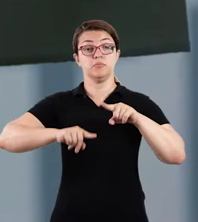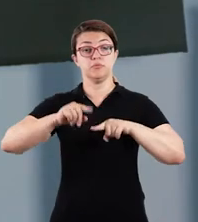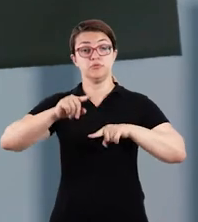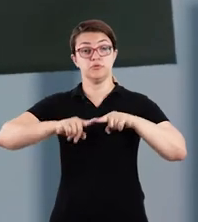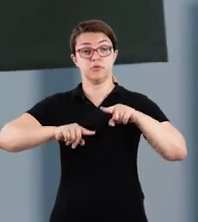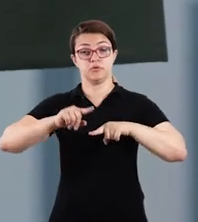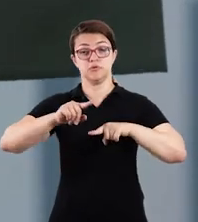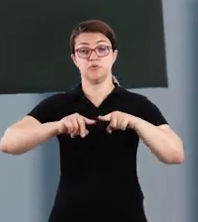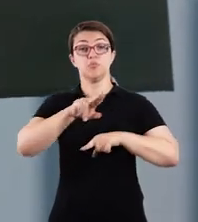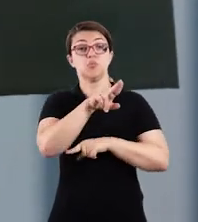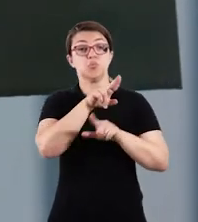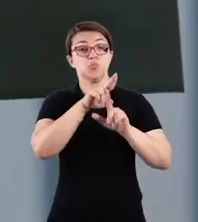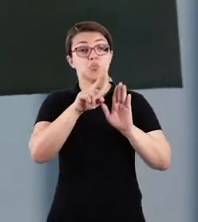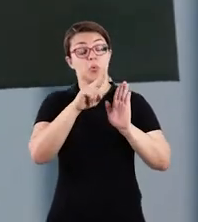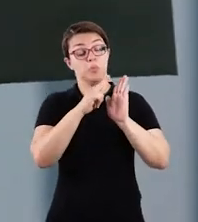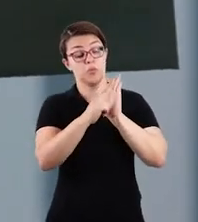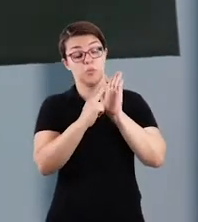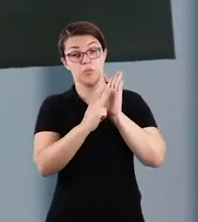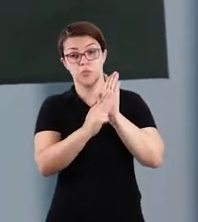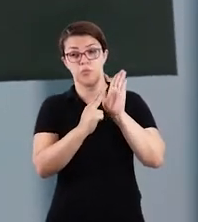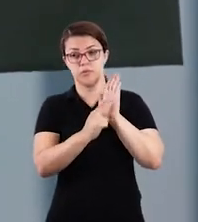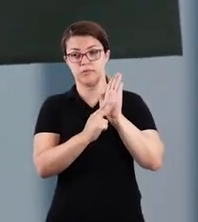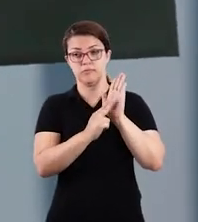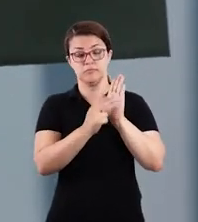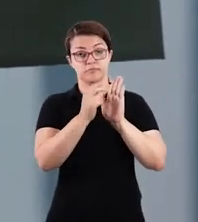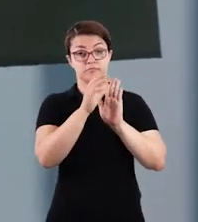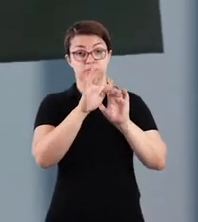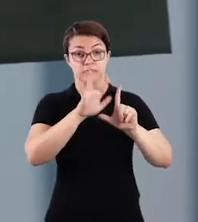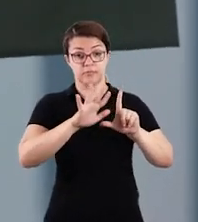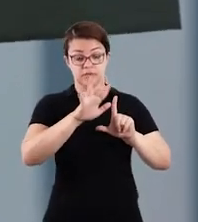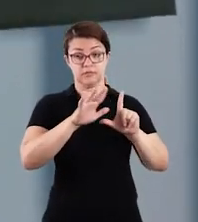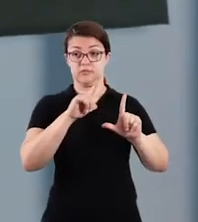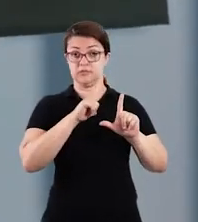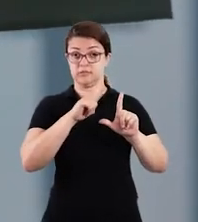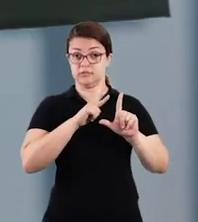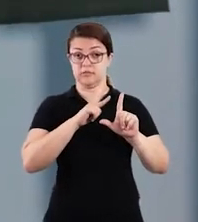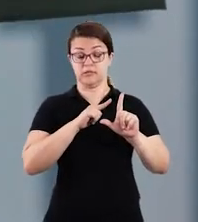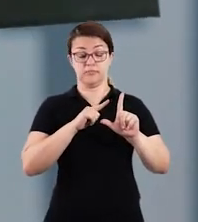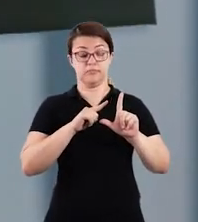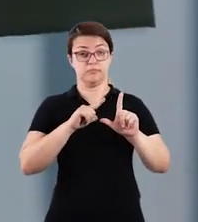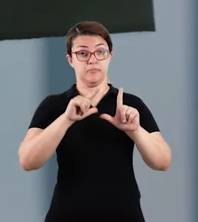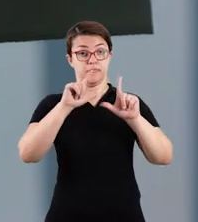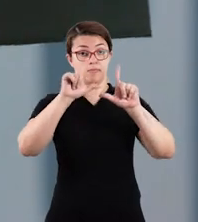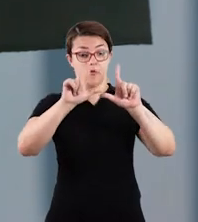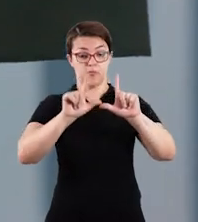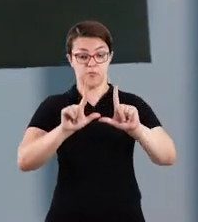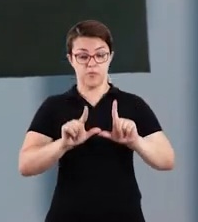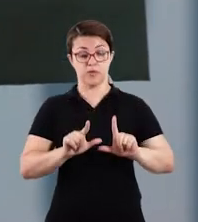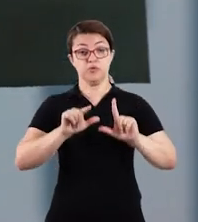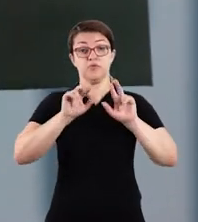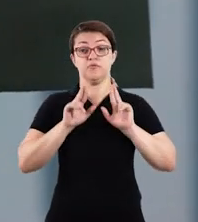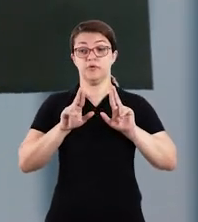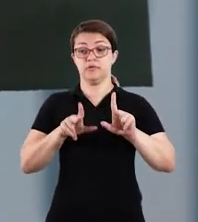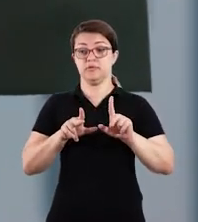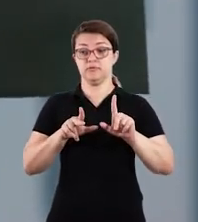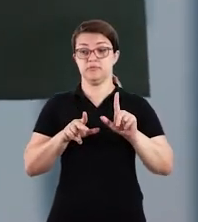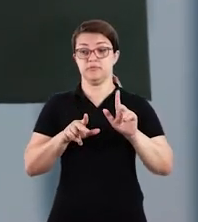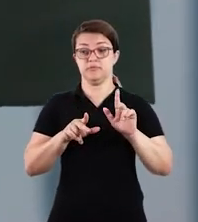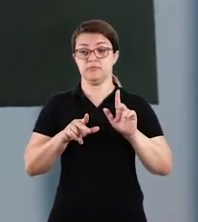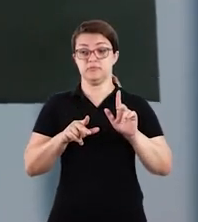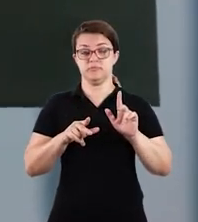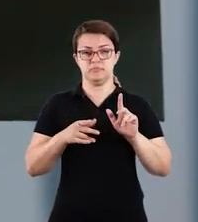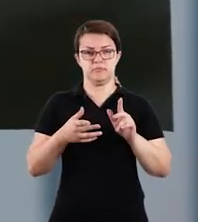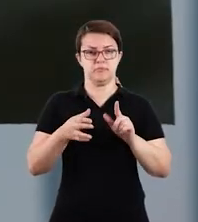objetos aqui. E lembrando que aqui, por exemplo, na primeira gravura tem 3 coisas diferentes, tá? Então, só aqui, por exemplo,